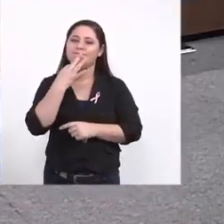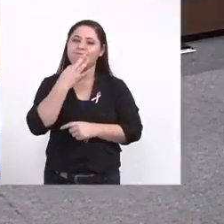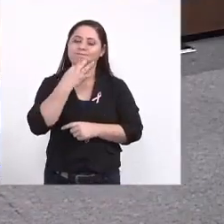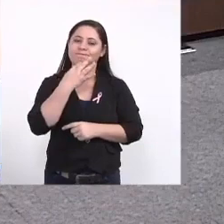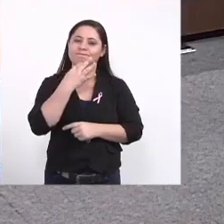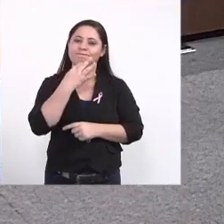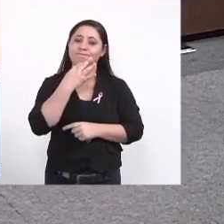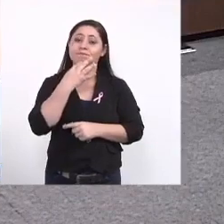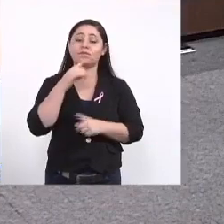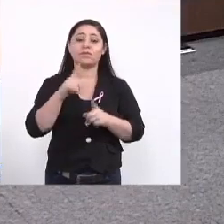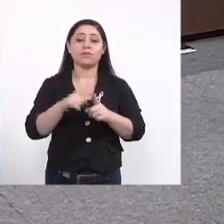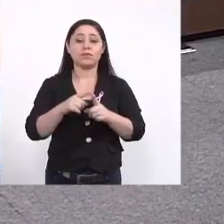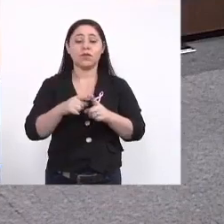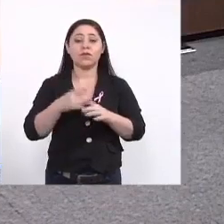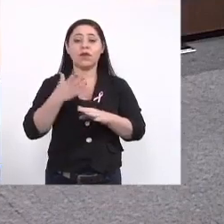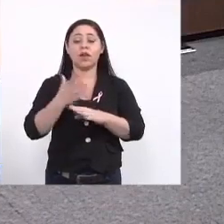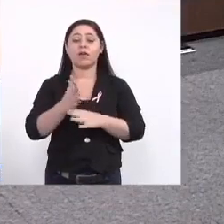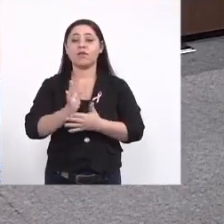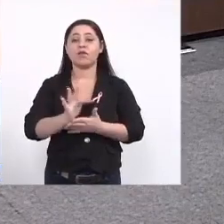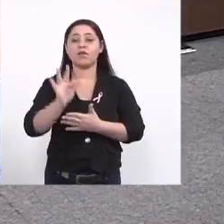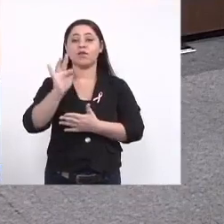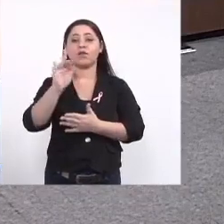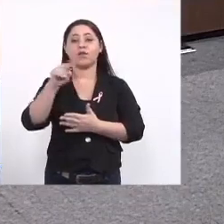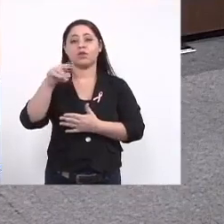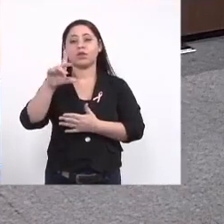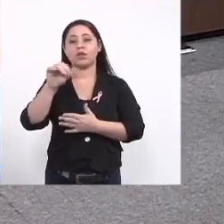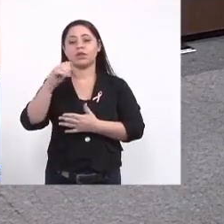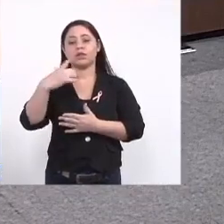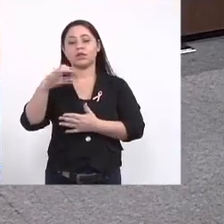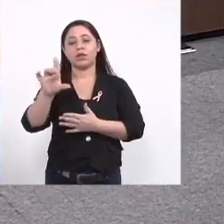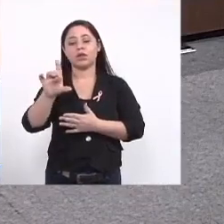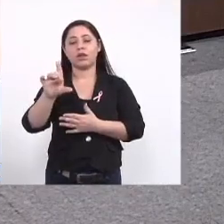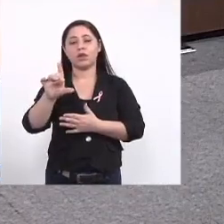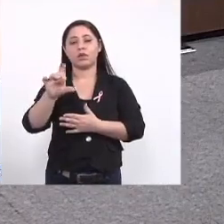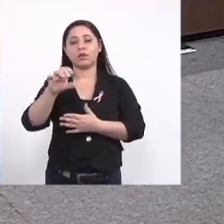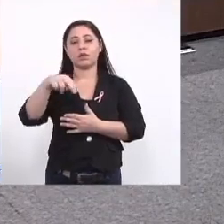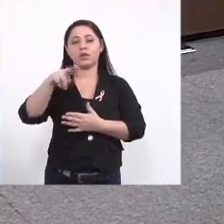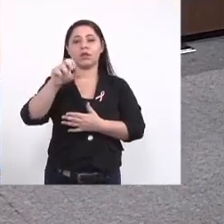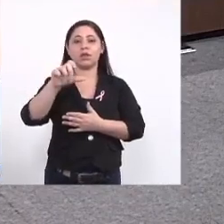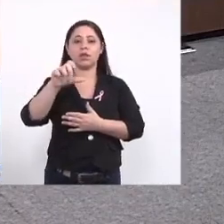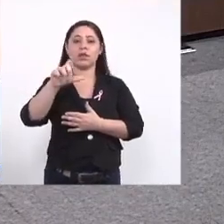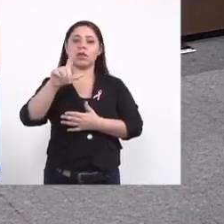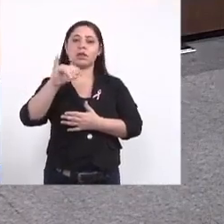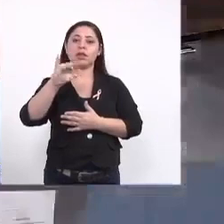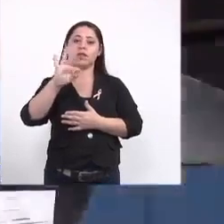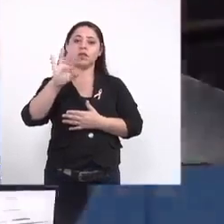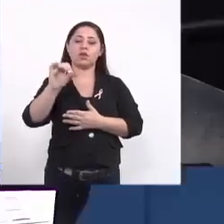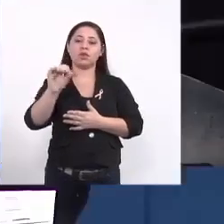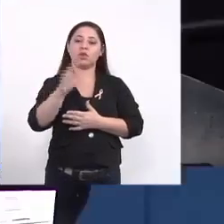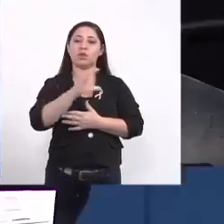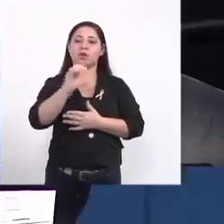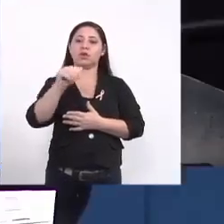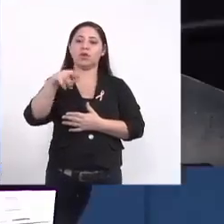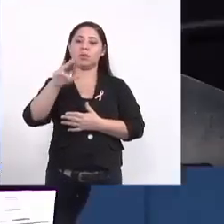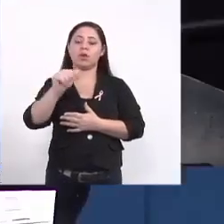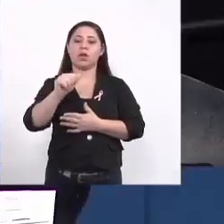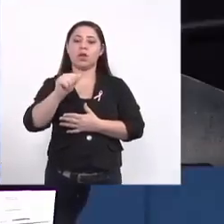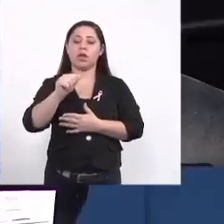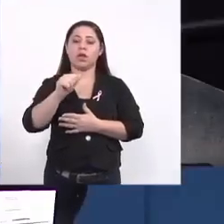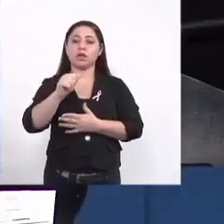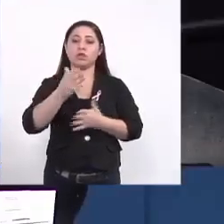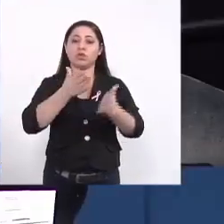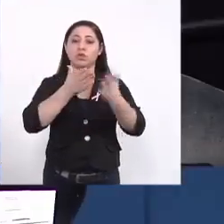frequentou a fundação Nelito Câmara é uma fundação que acompanha jovens